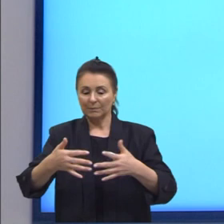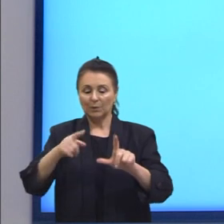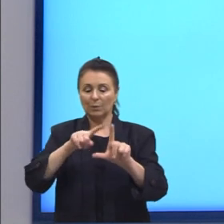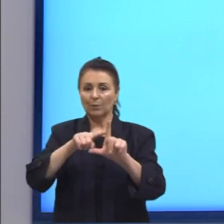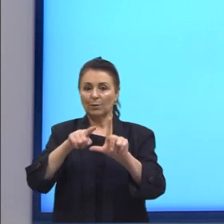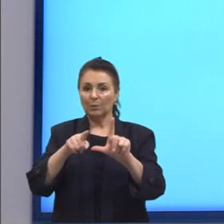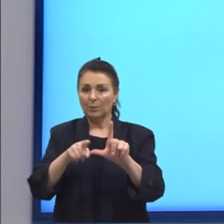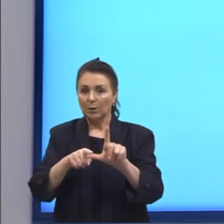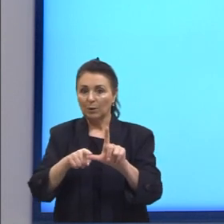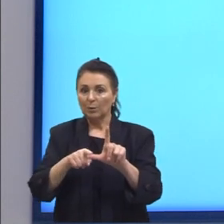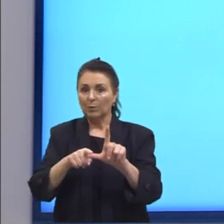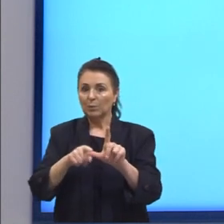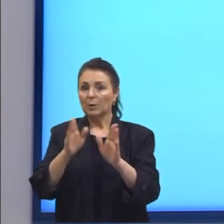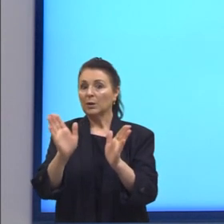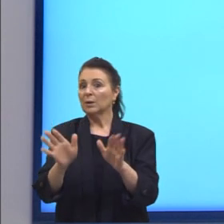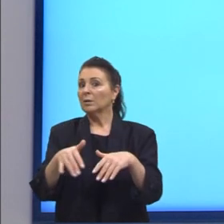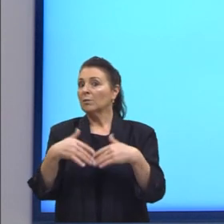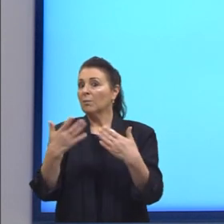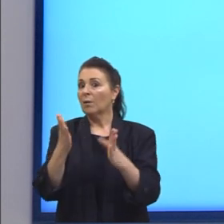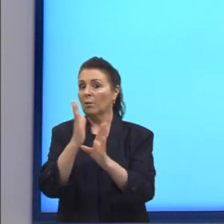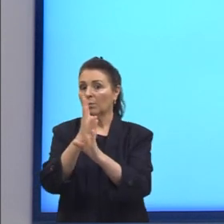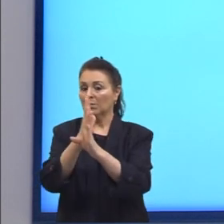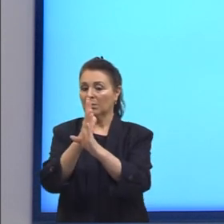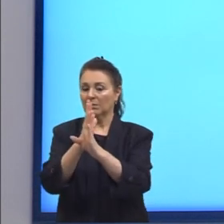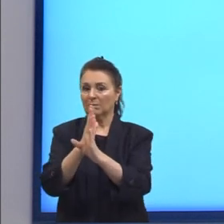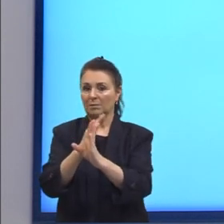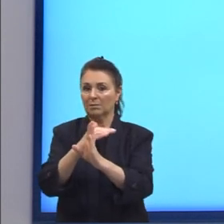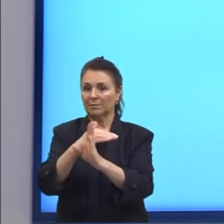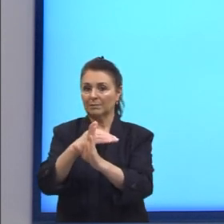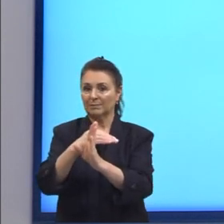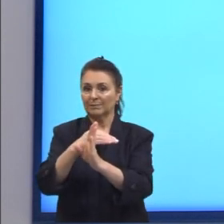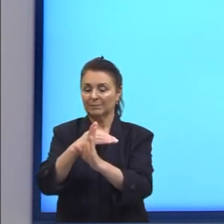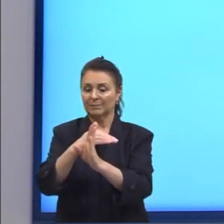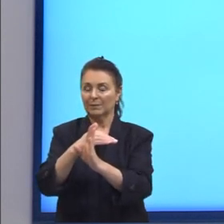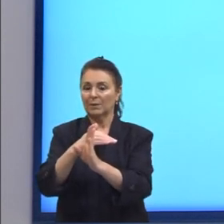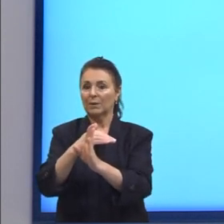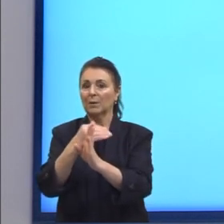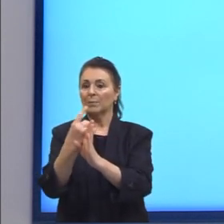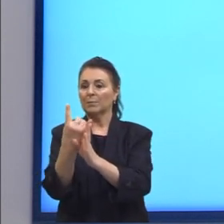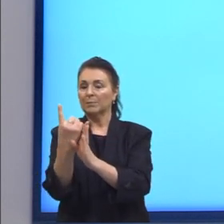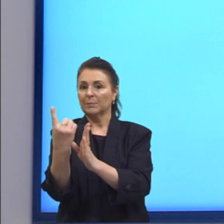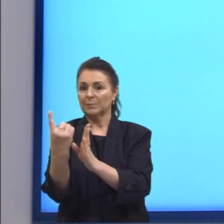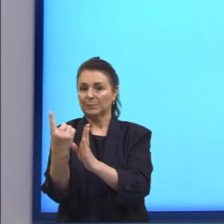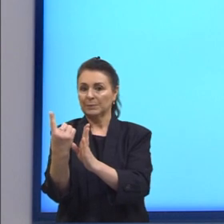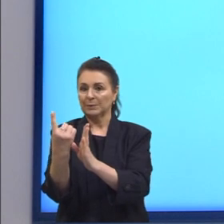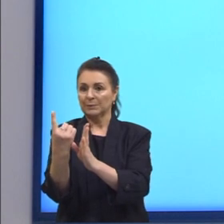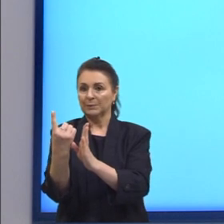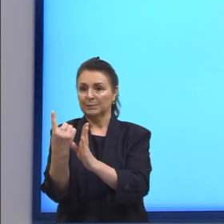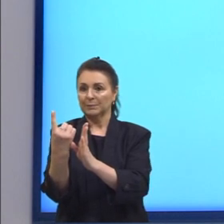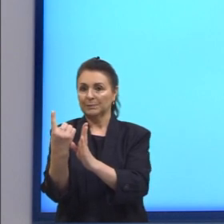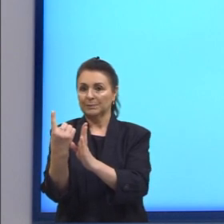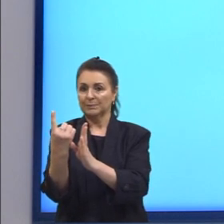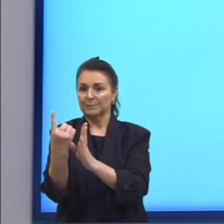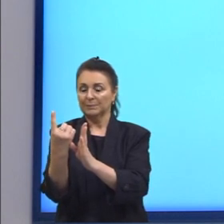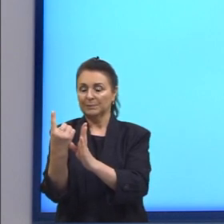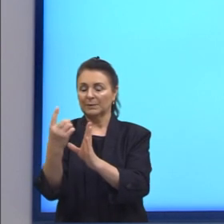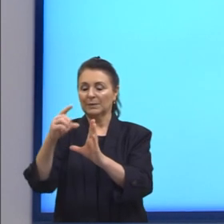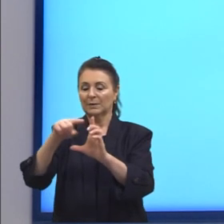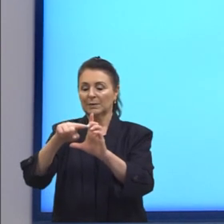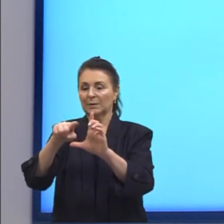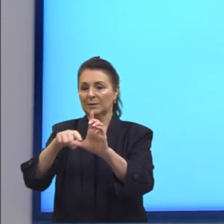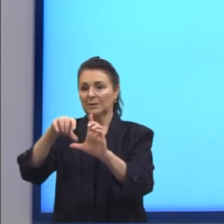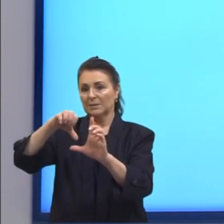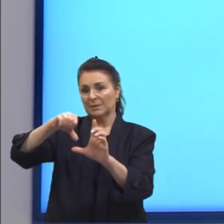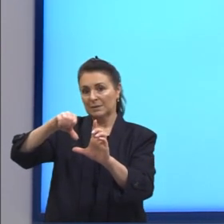em qual quadrante ele se encontra. Então, primeiro quadrante, os ângulos que estão entre 0 e